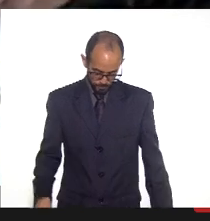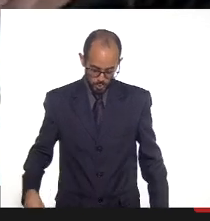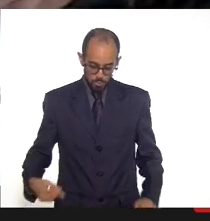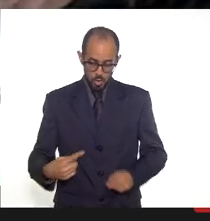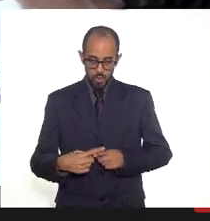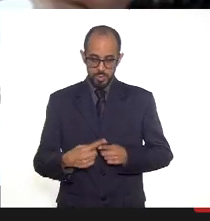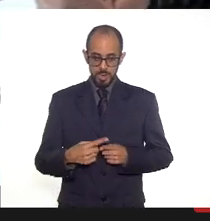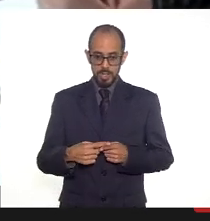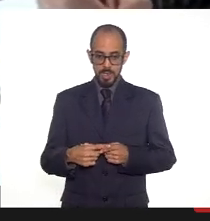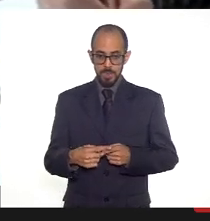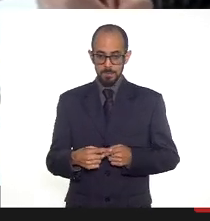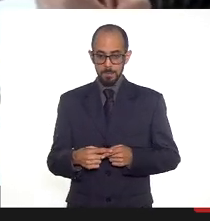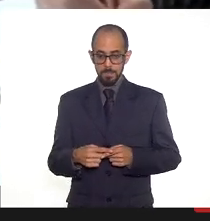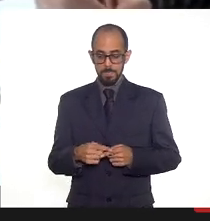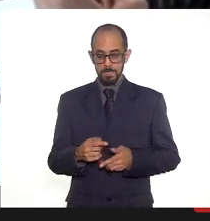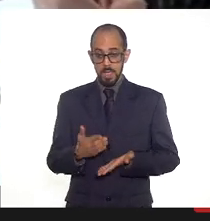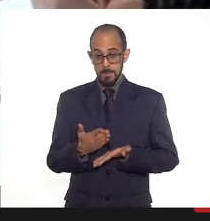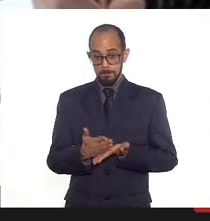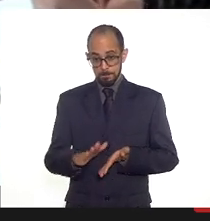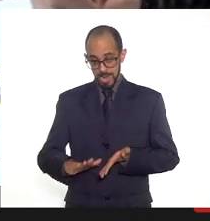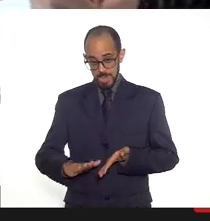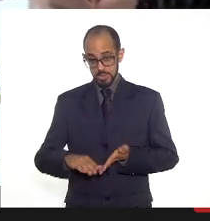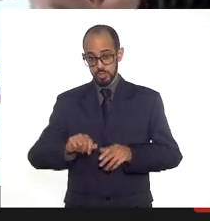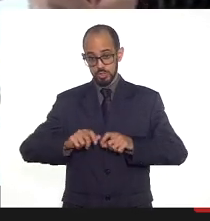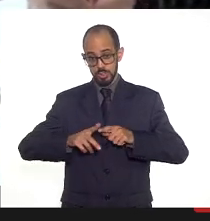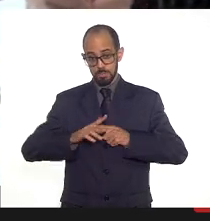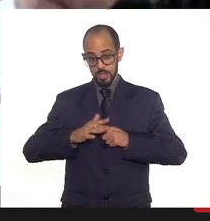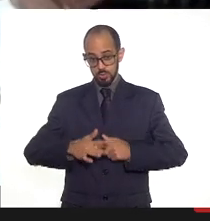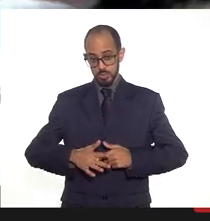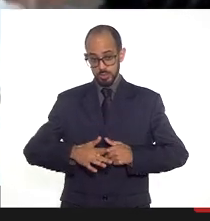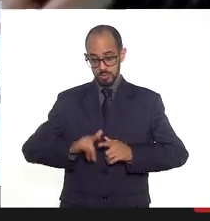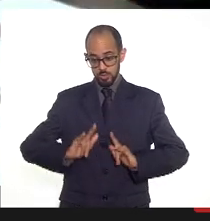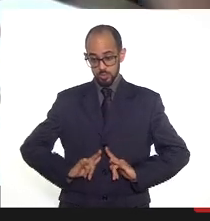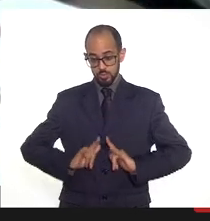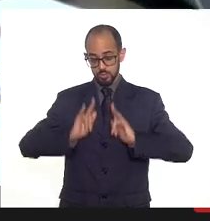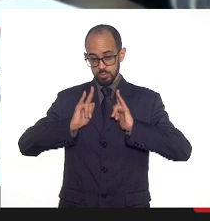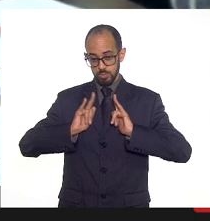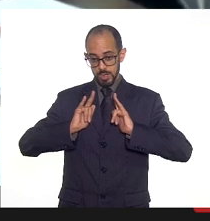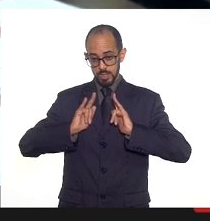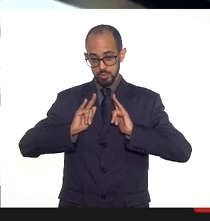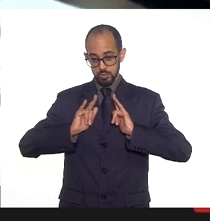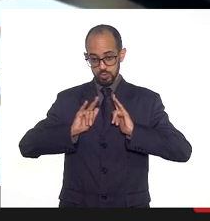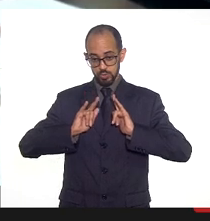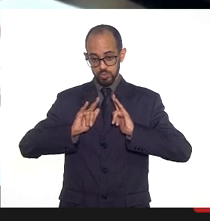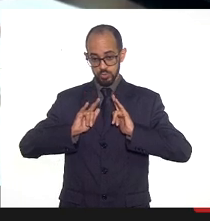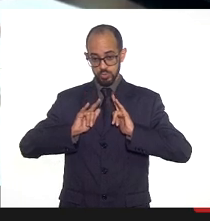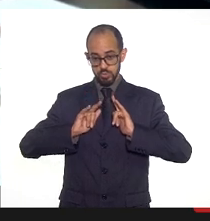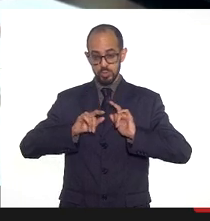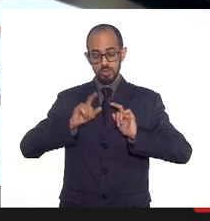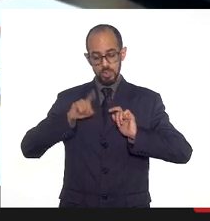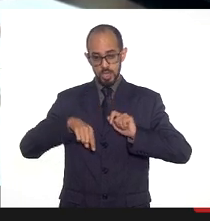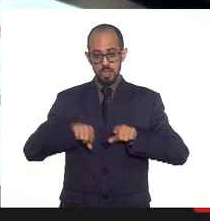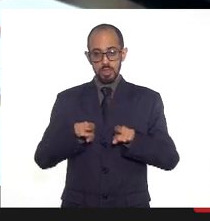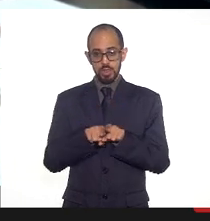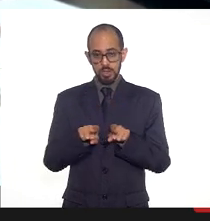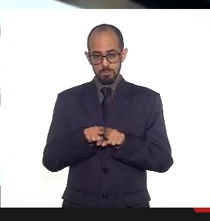parte da, por exemplo, a manutenção de unidades de saúde dos municípios, que é uma das